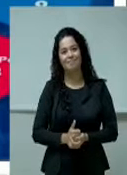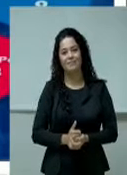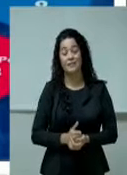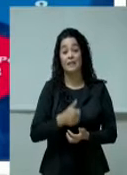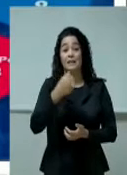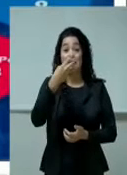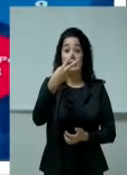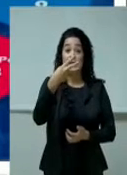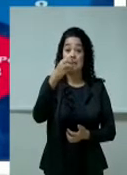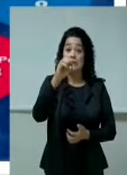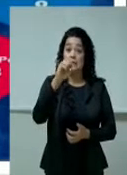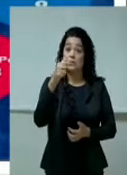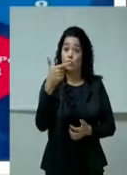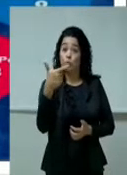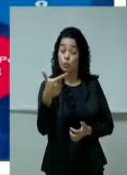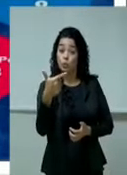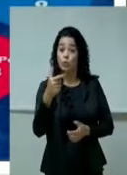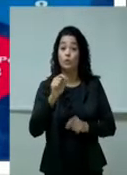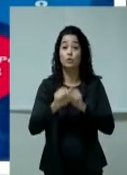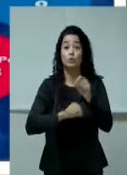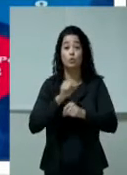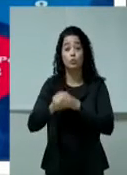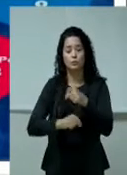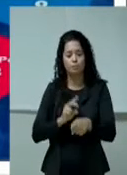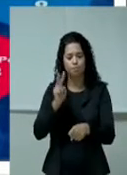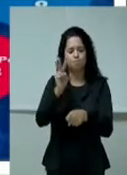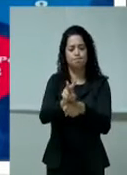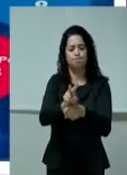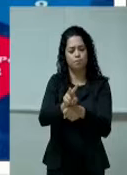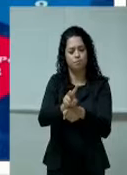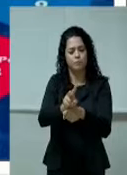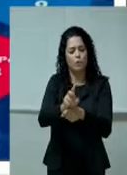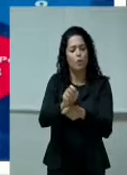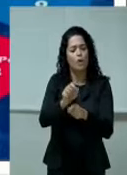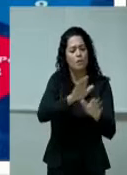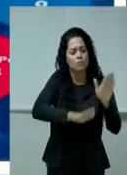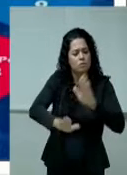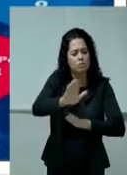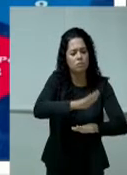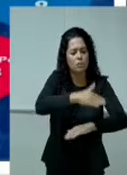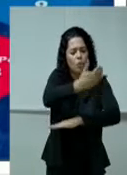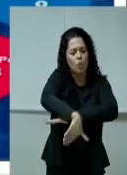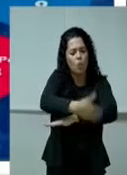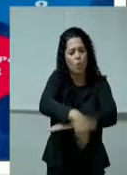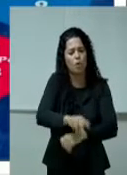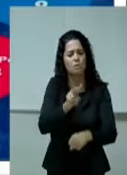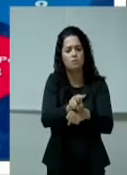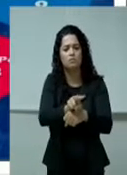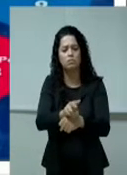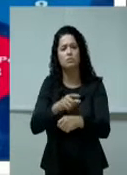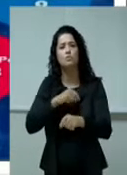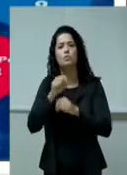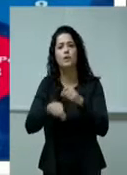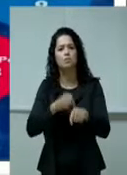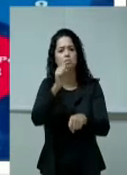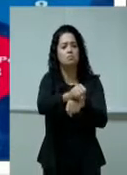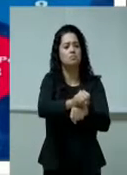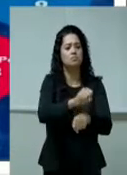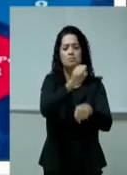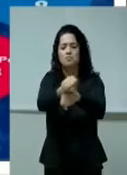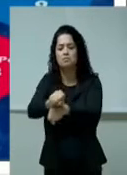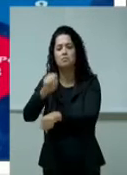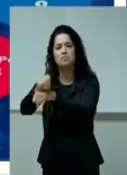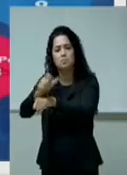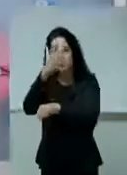E 302 abordais preventivas na rua. Então, esses meninos da Guarda Municipal, eu falo